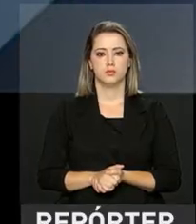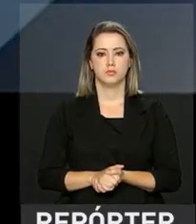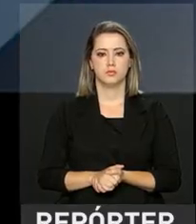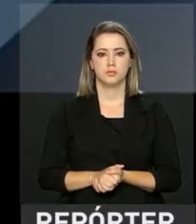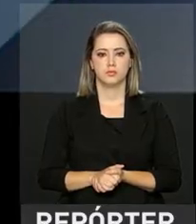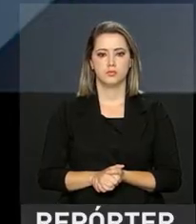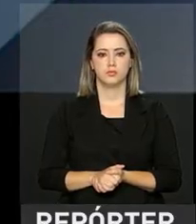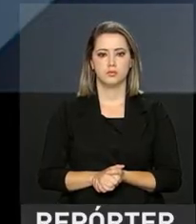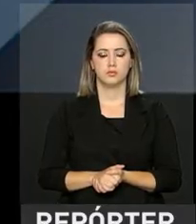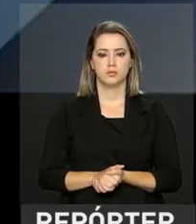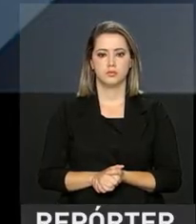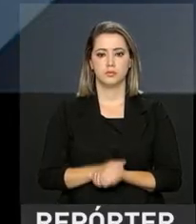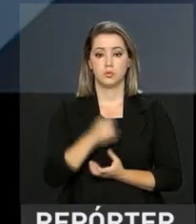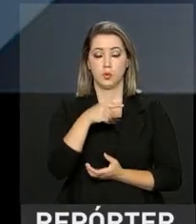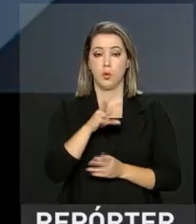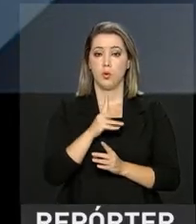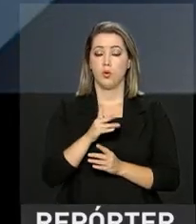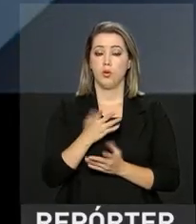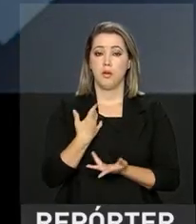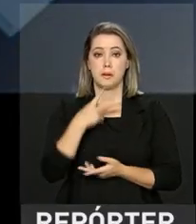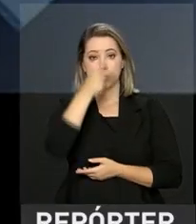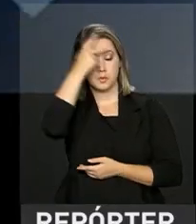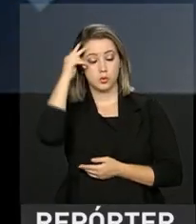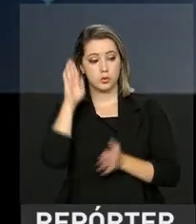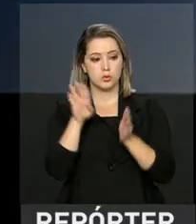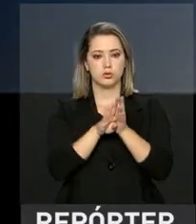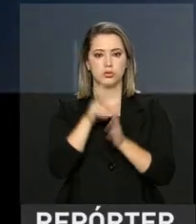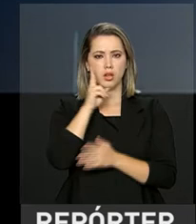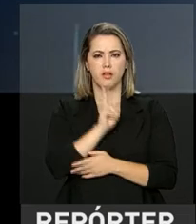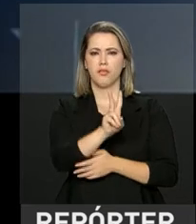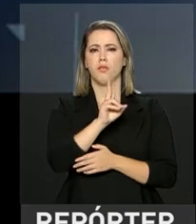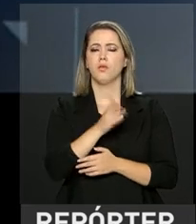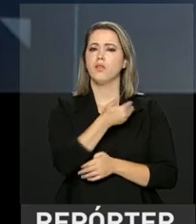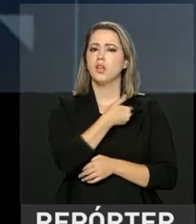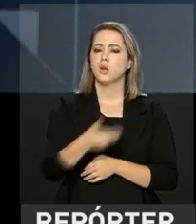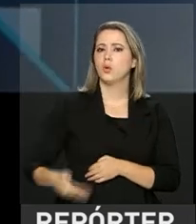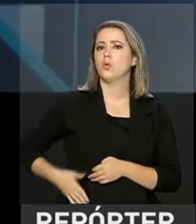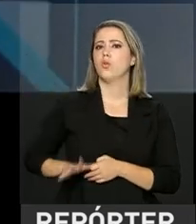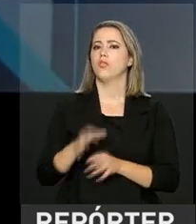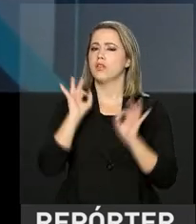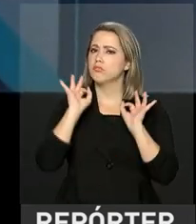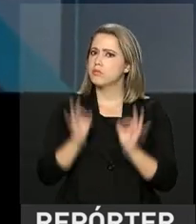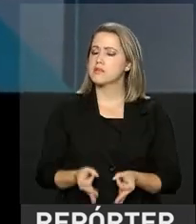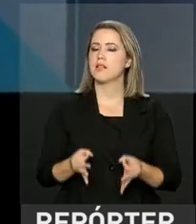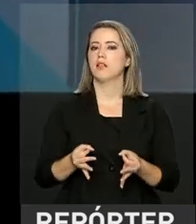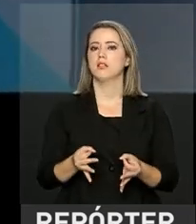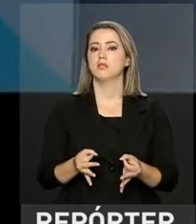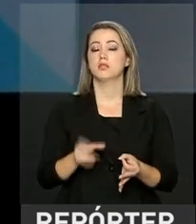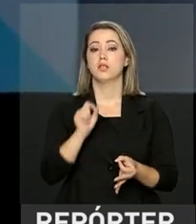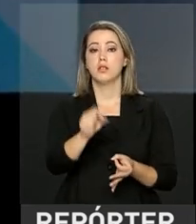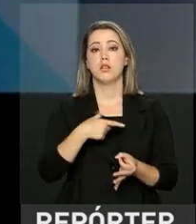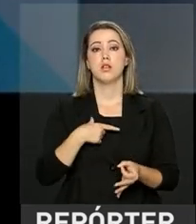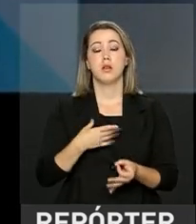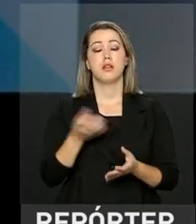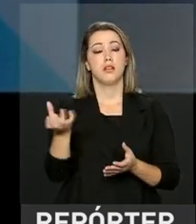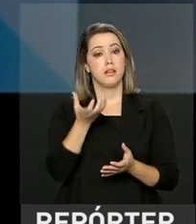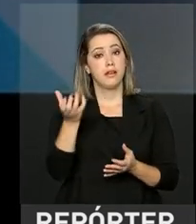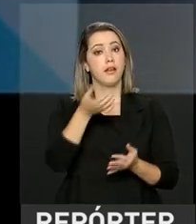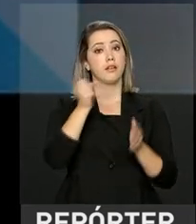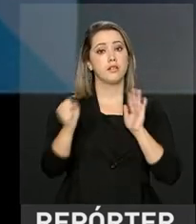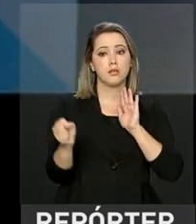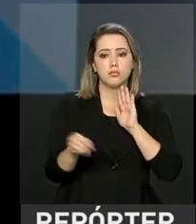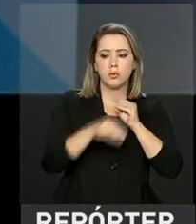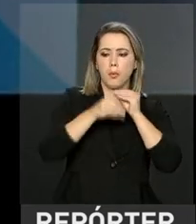Encontram um governo determinado a completar reformas que estão